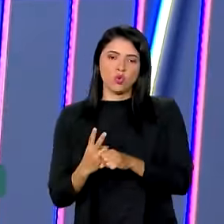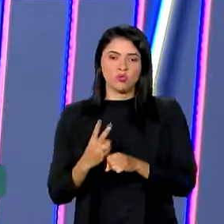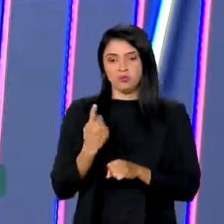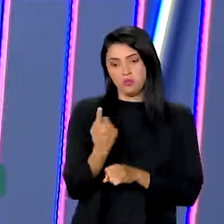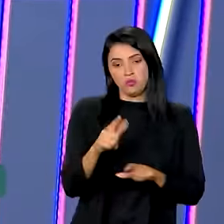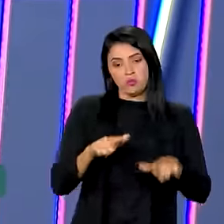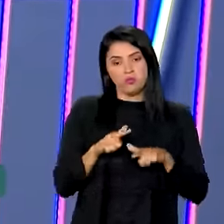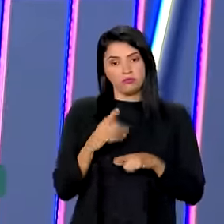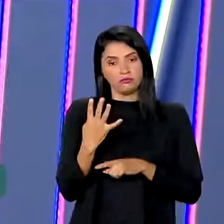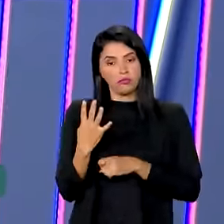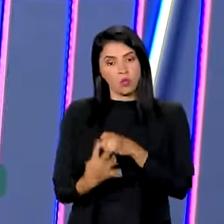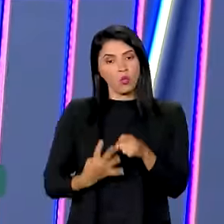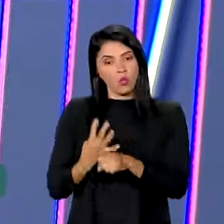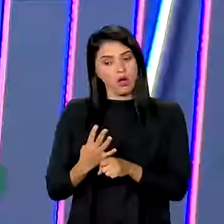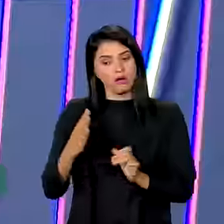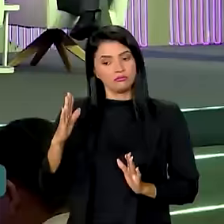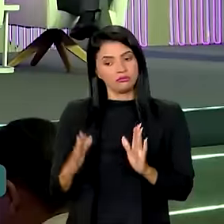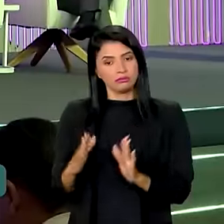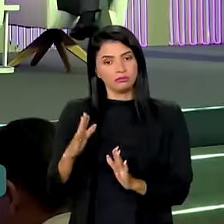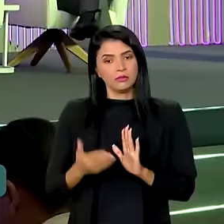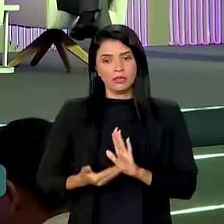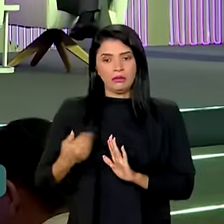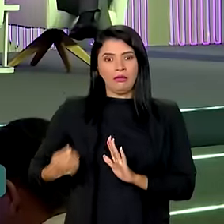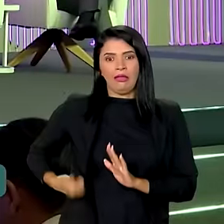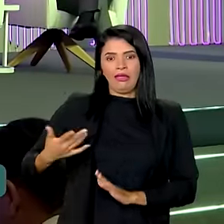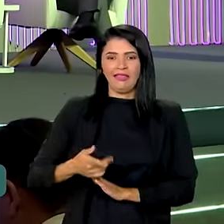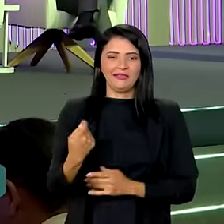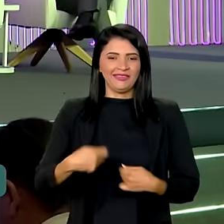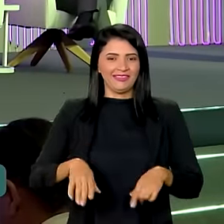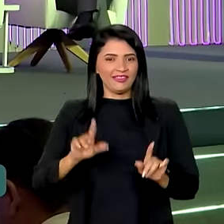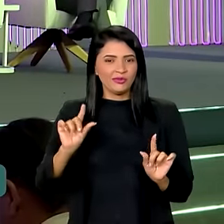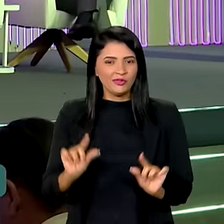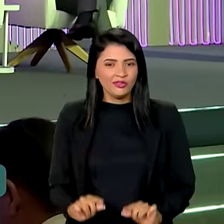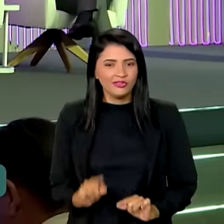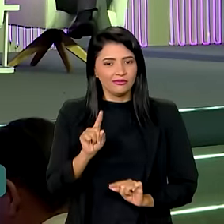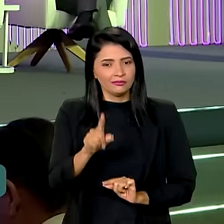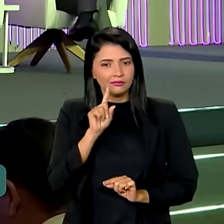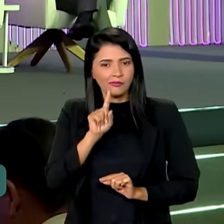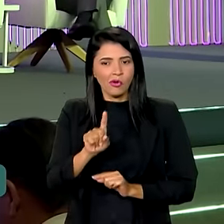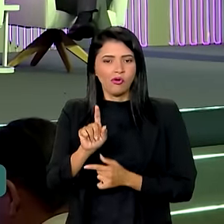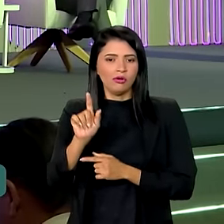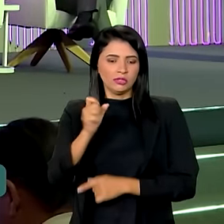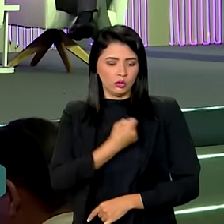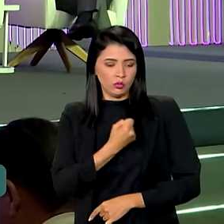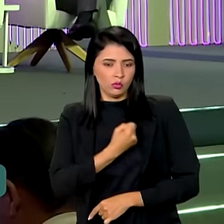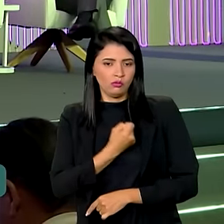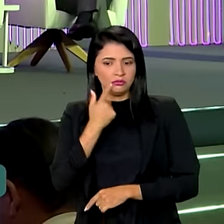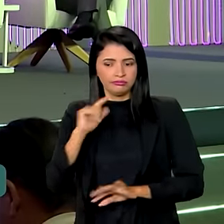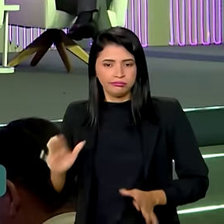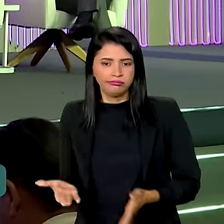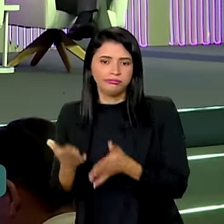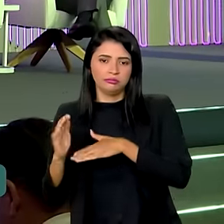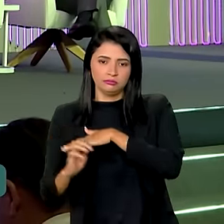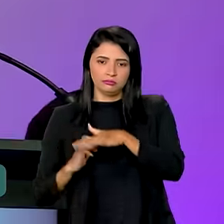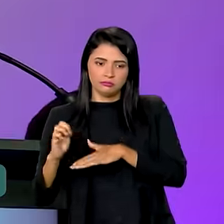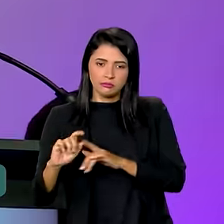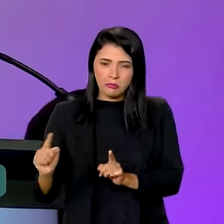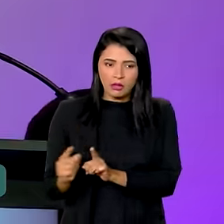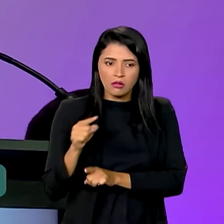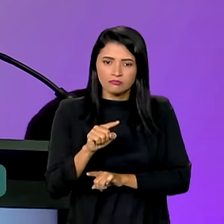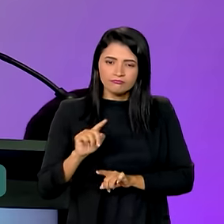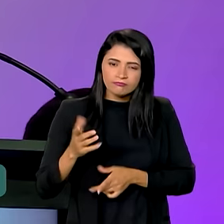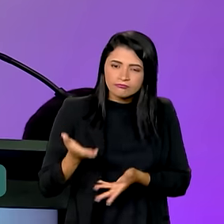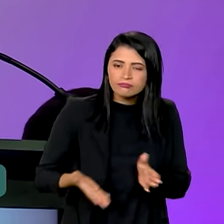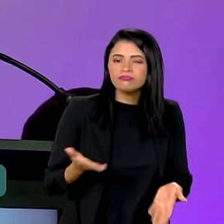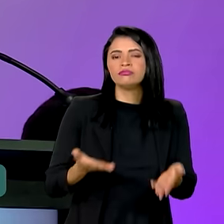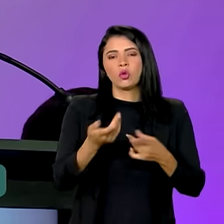anos, tirando custo. As estatísticas mostram a força dos pequenos negócios para a economia brasileira. Em